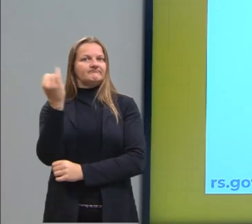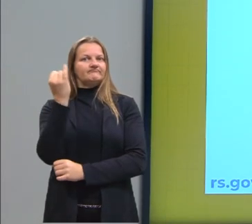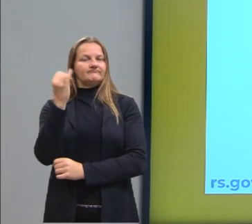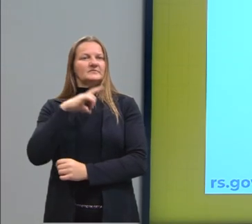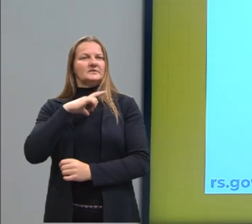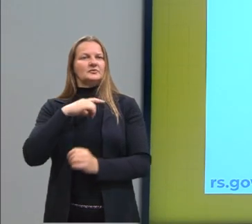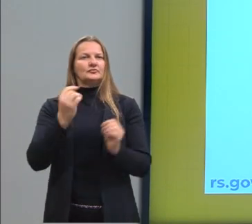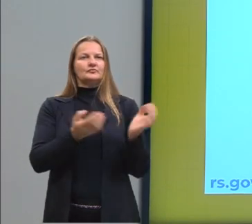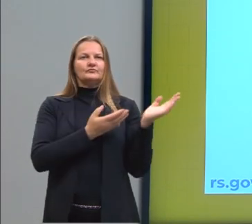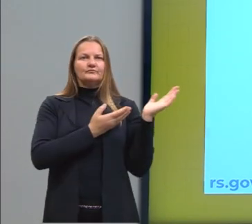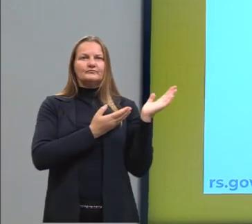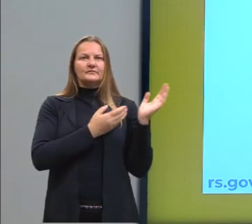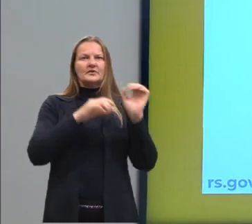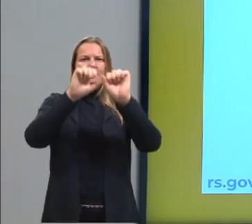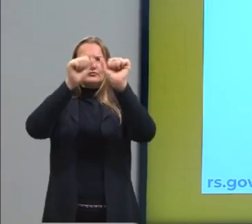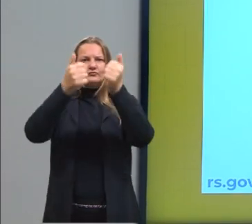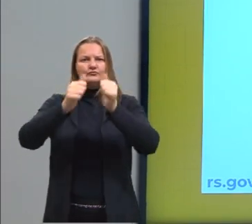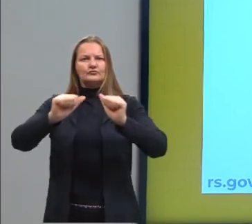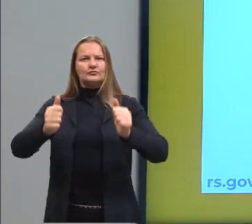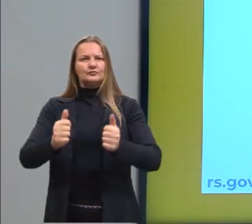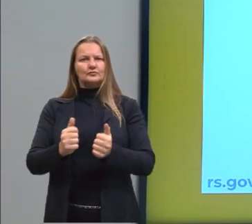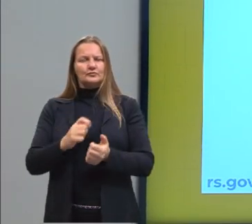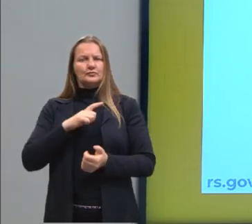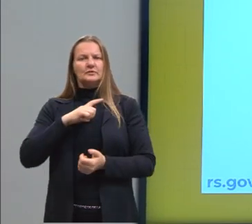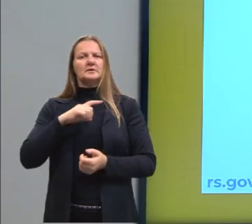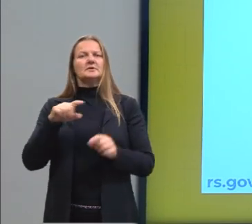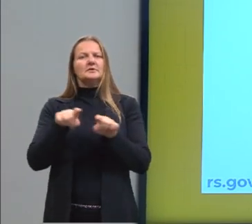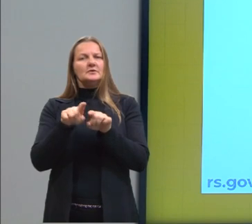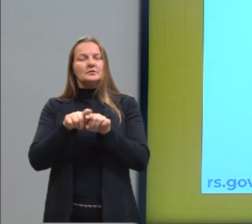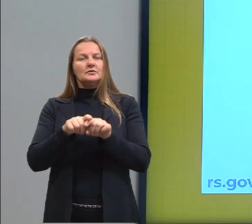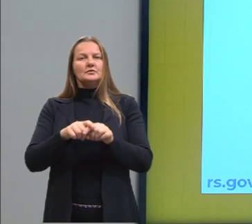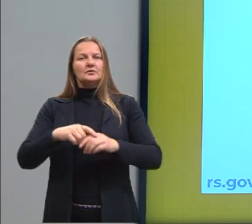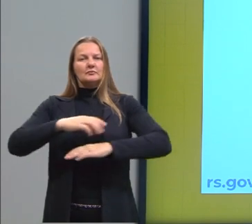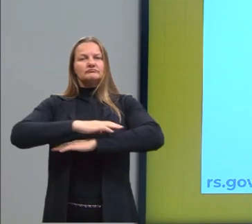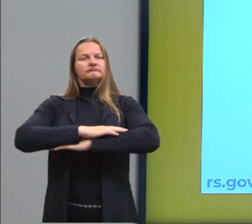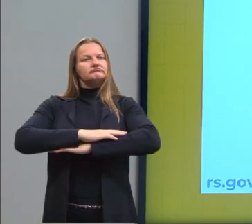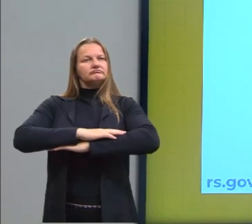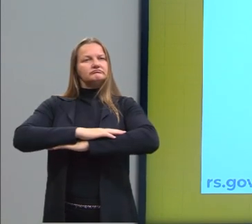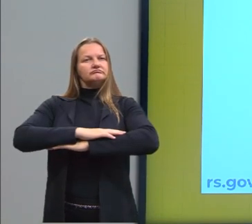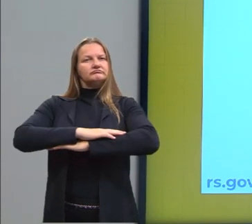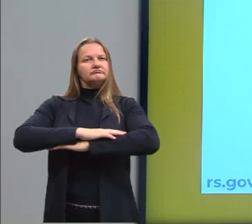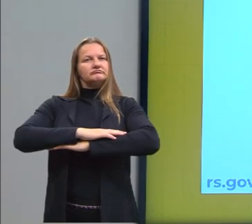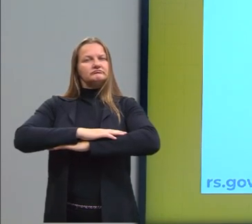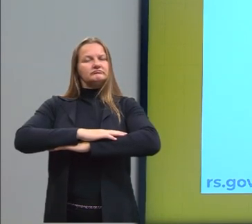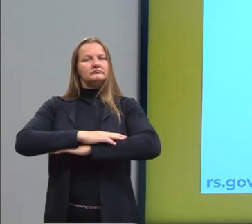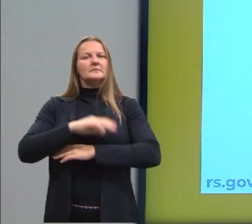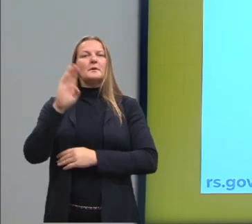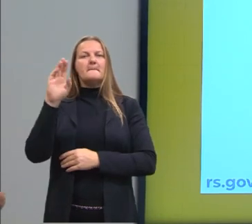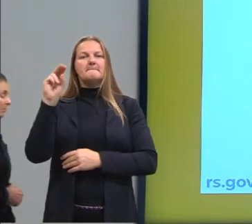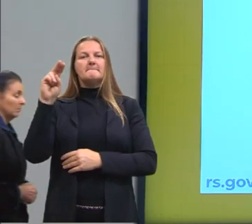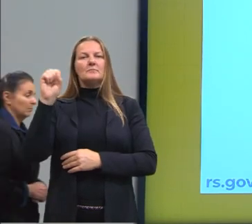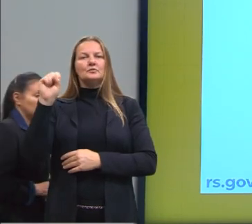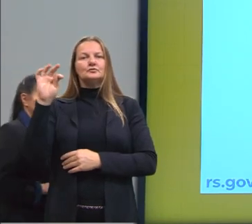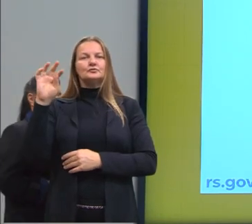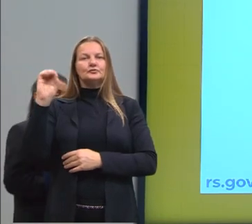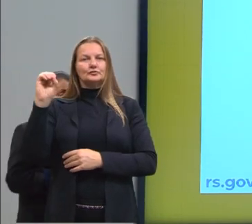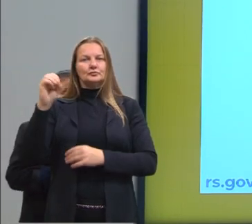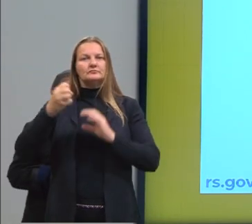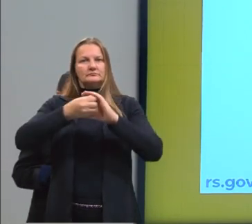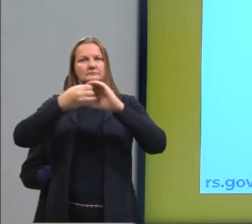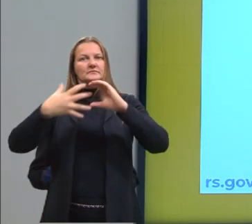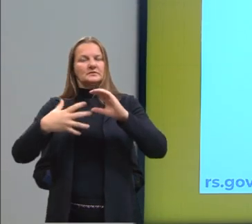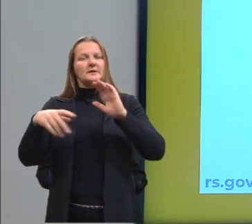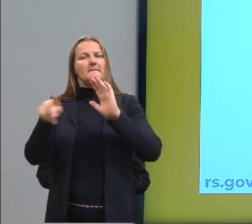aqui uma escultura, nós temos também um busto. Essa é uma característica importante da arte